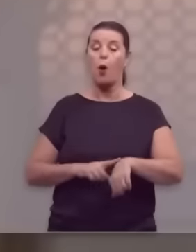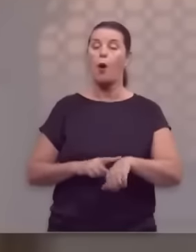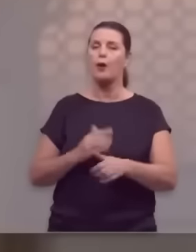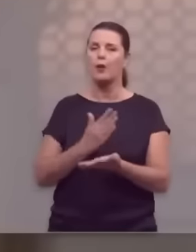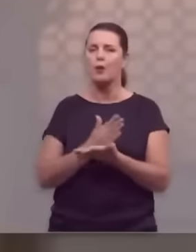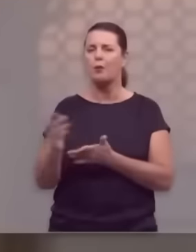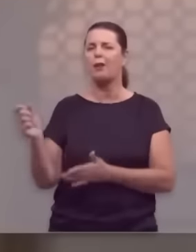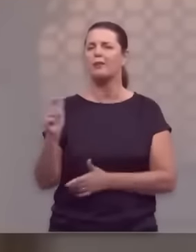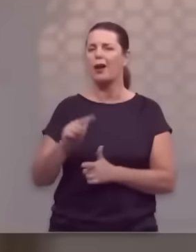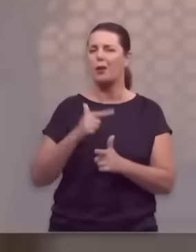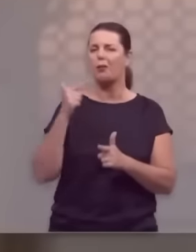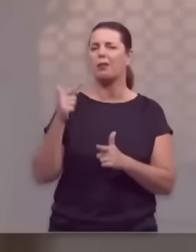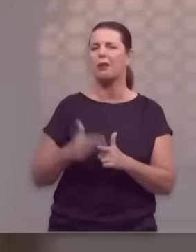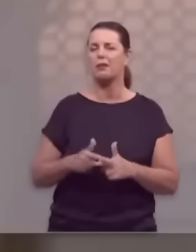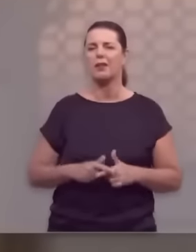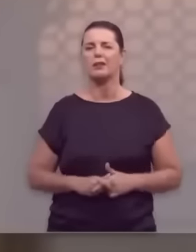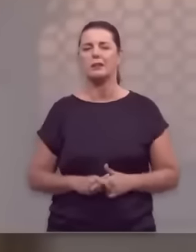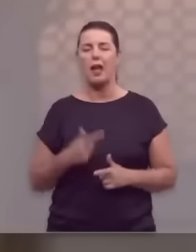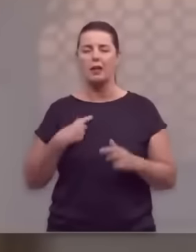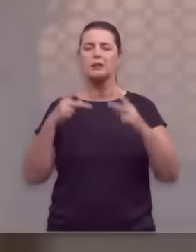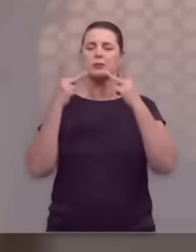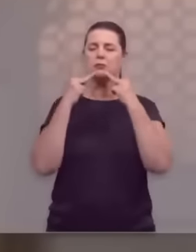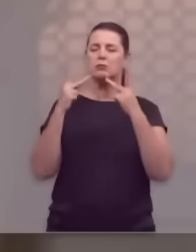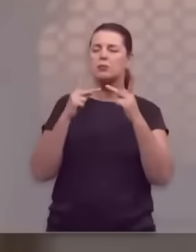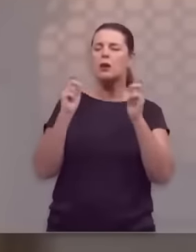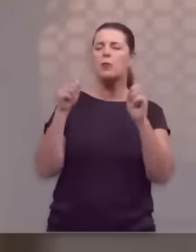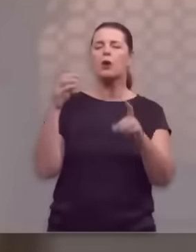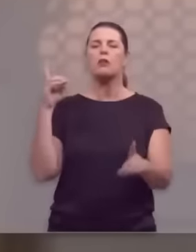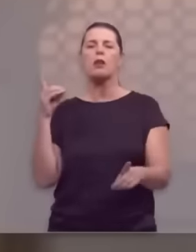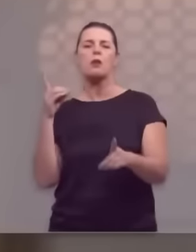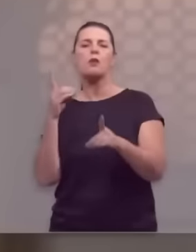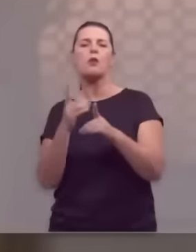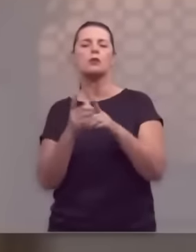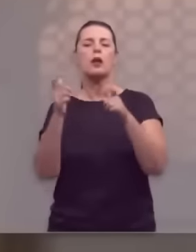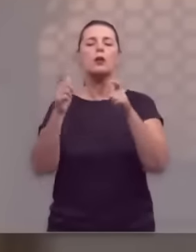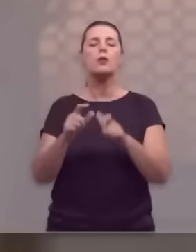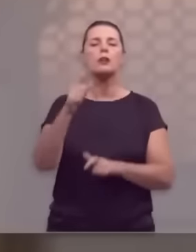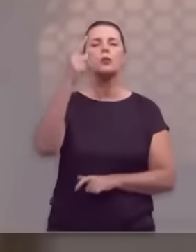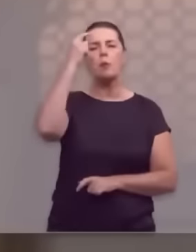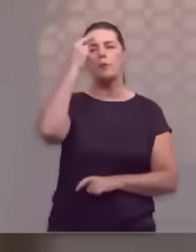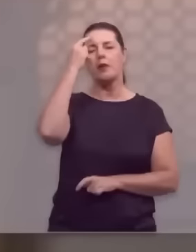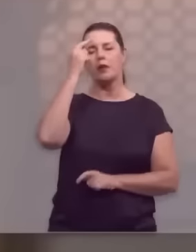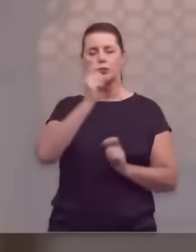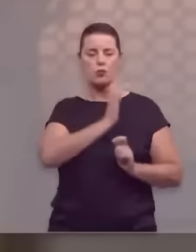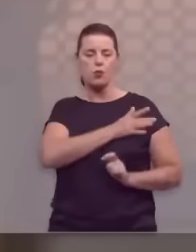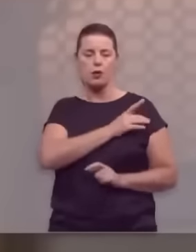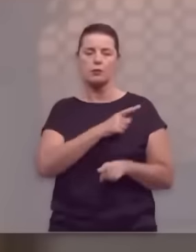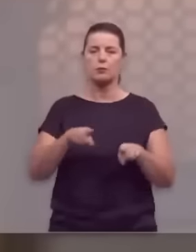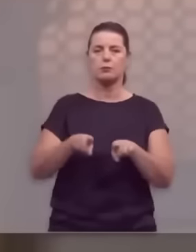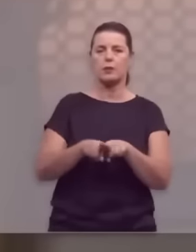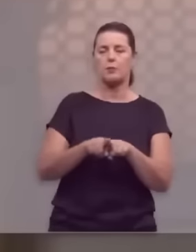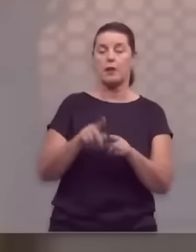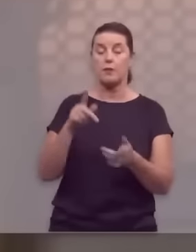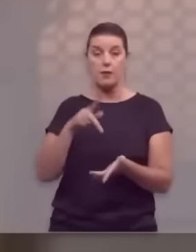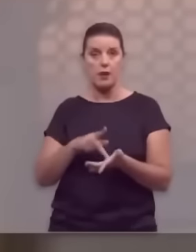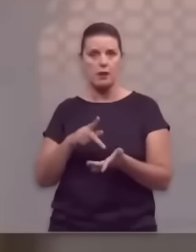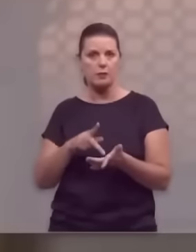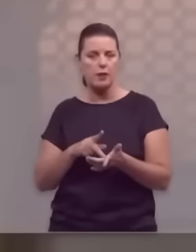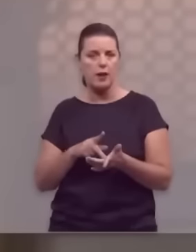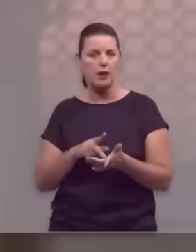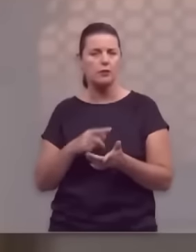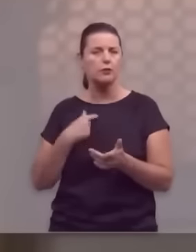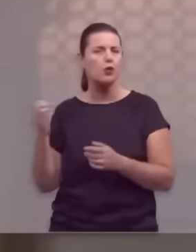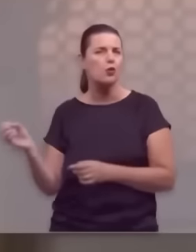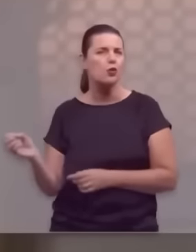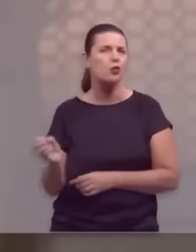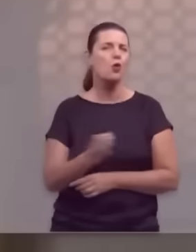de recomeçar. Que essa mensagem possa encontrar espaço na sua mente, no seu coração e de fato